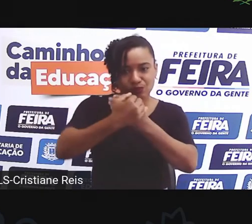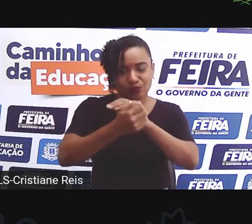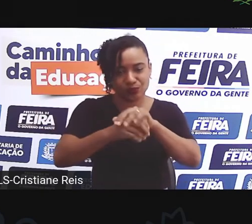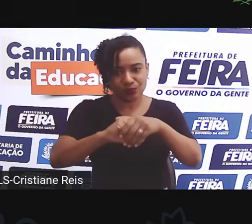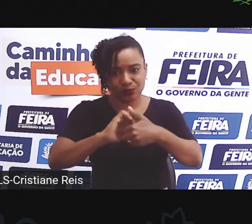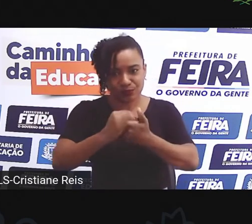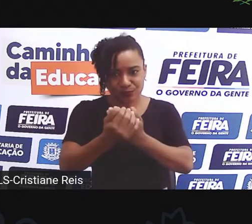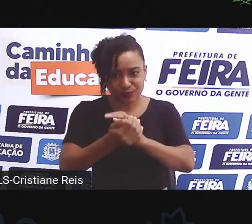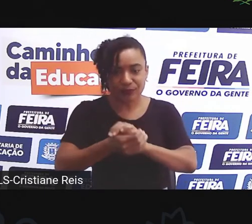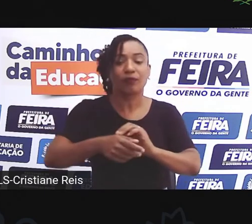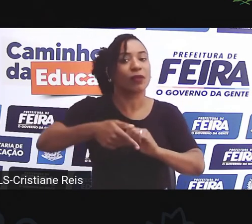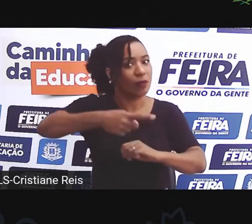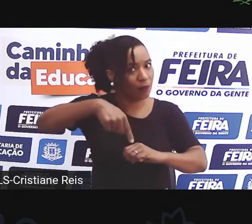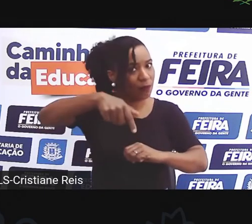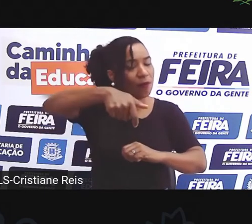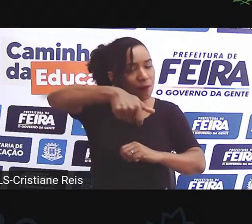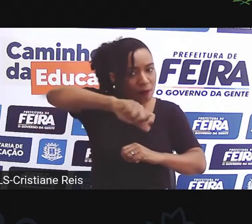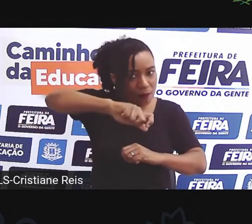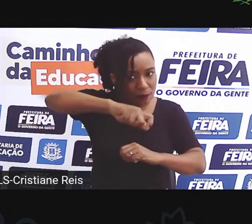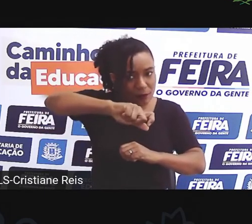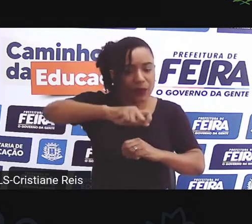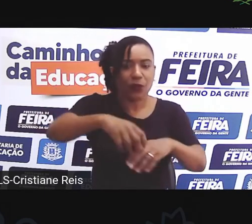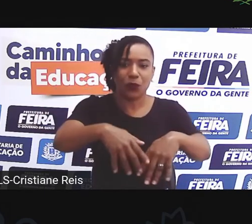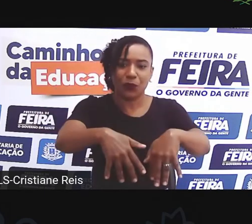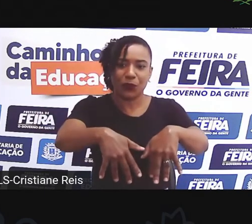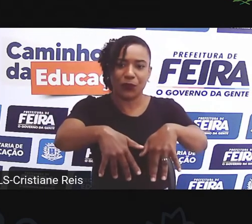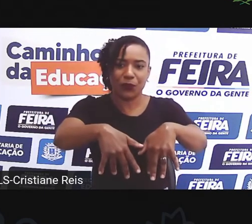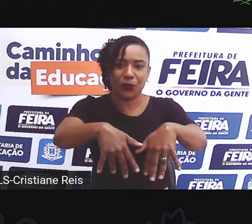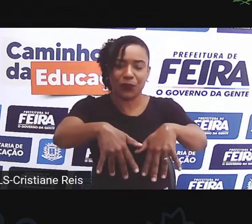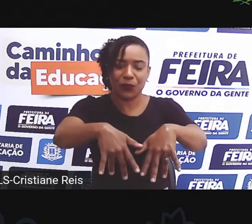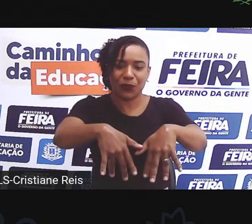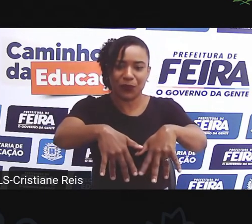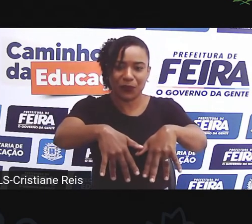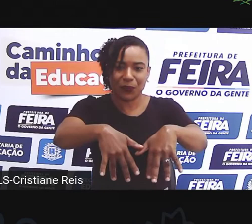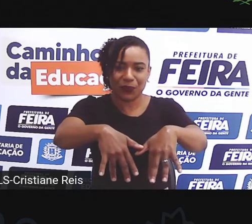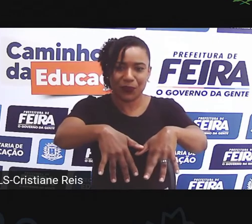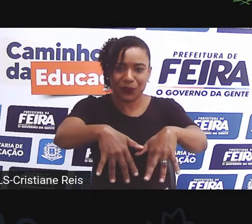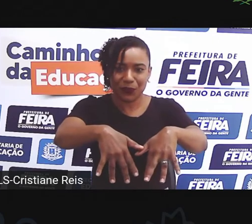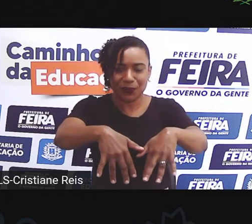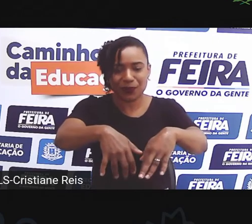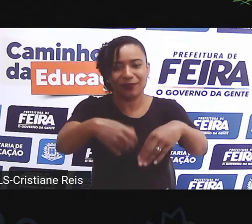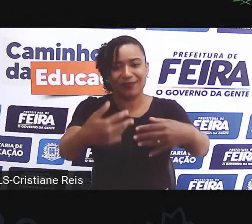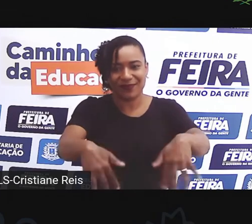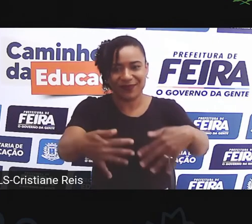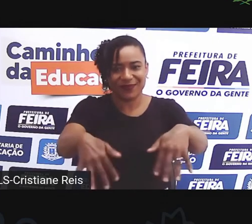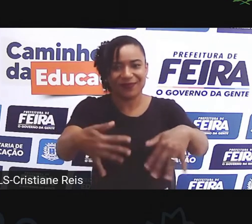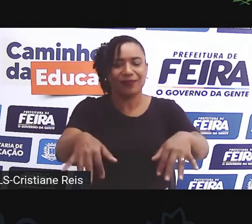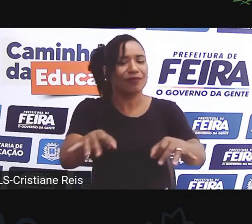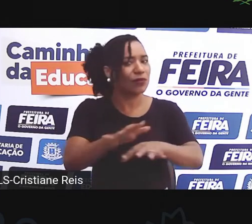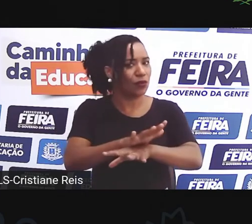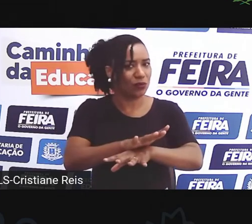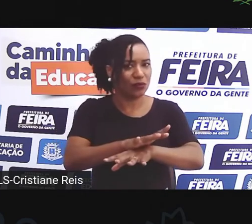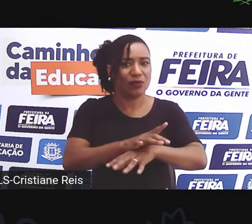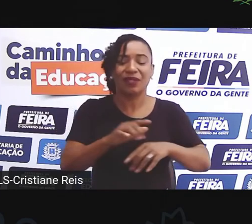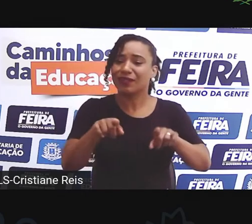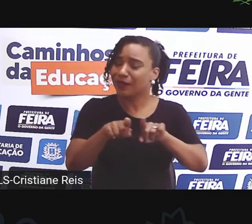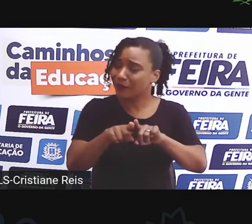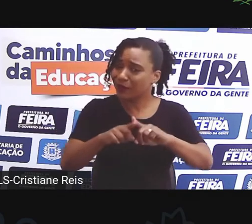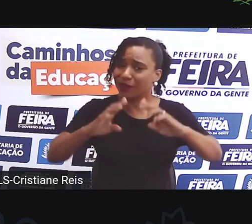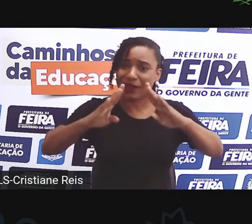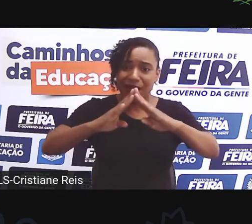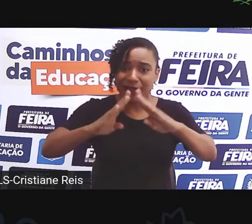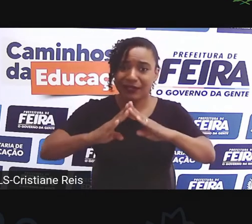depois abre para enxaguar. Isso mesmo! Nada de ficar lavando a calçada da casa